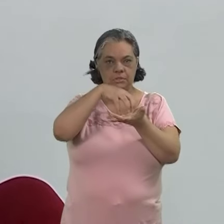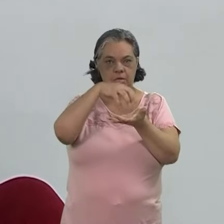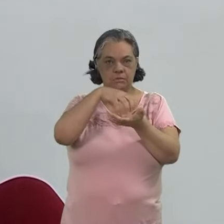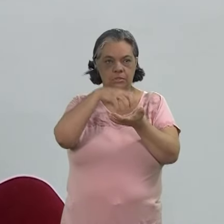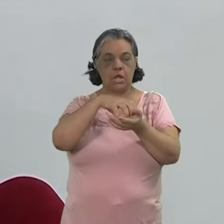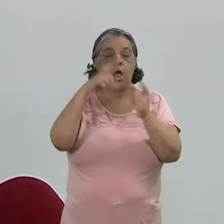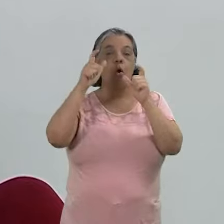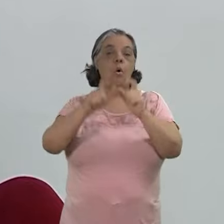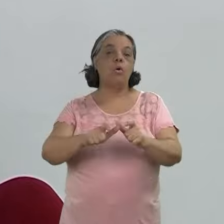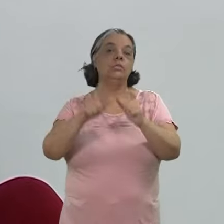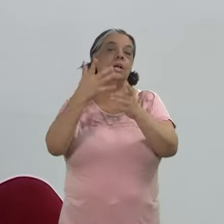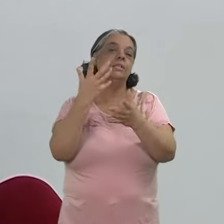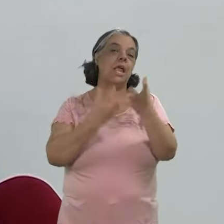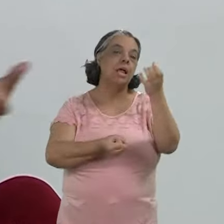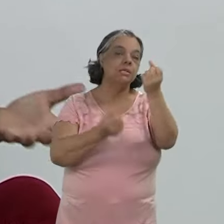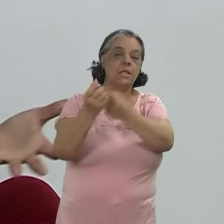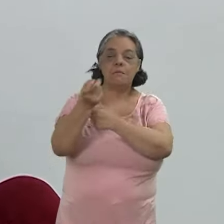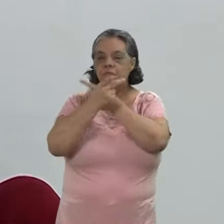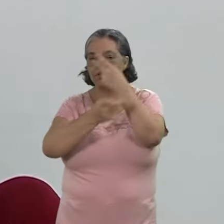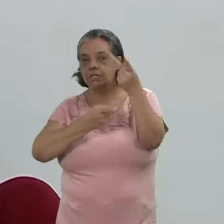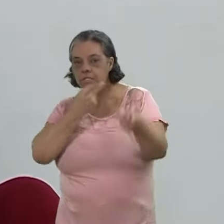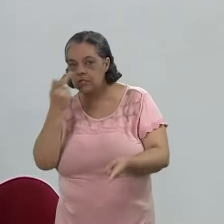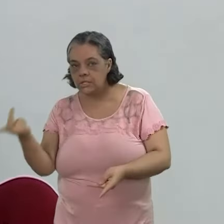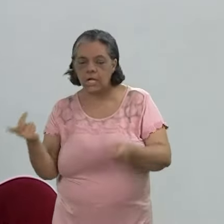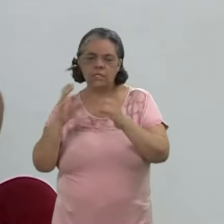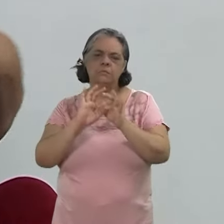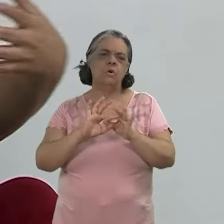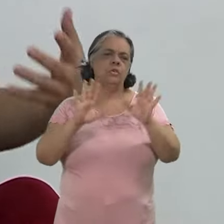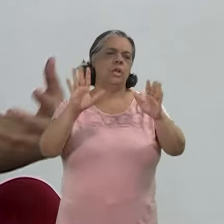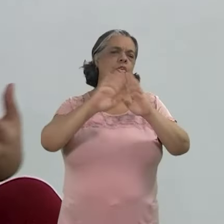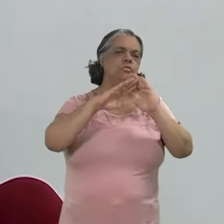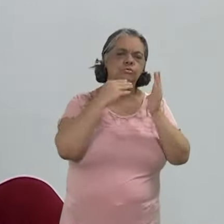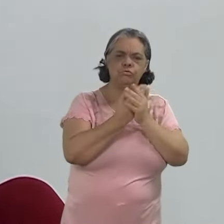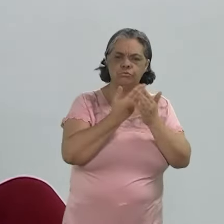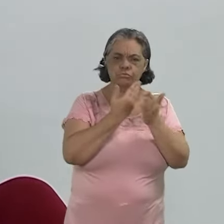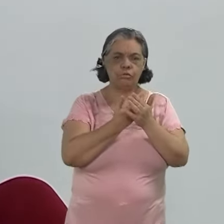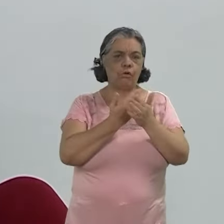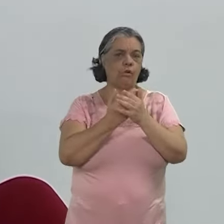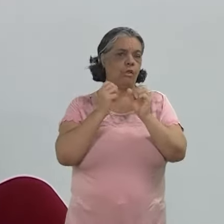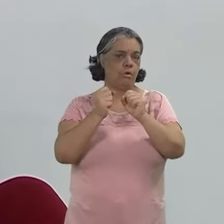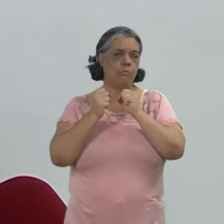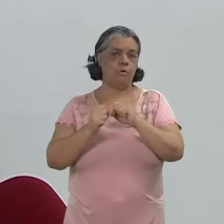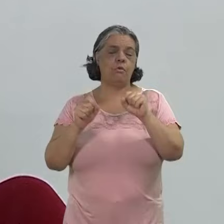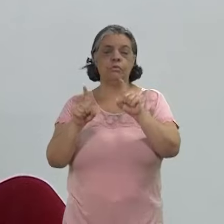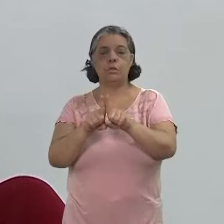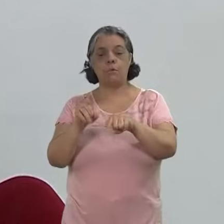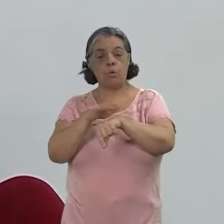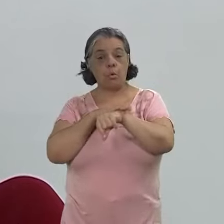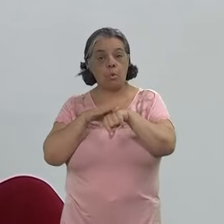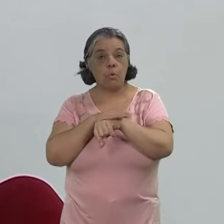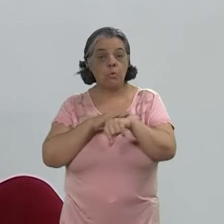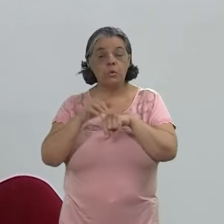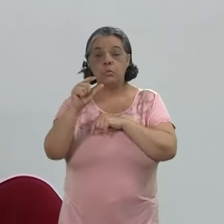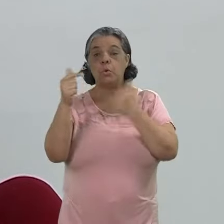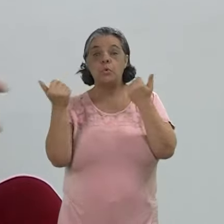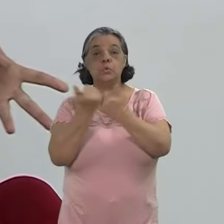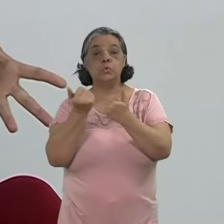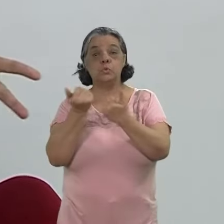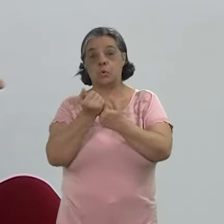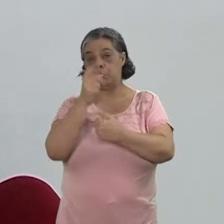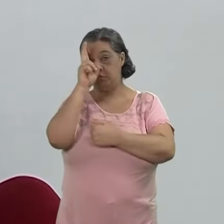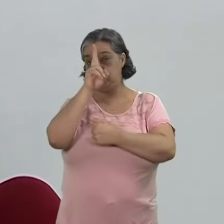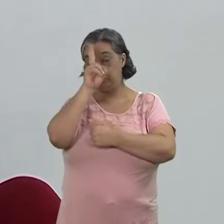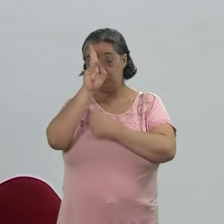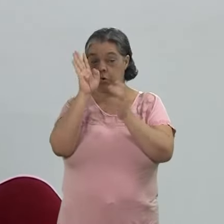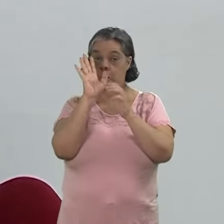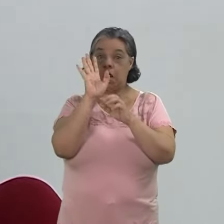física onde a gente recebe visitantes, visita espontânea, escola, e lá a gente conversa um pouquinho sobre a história